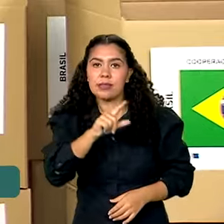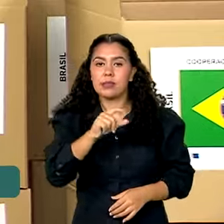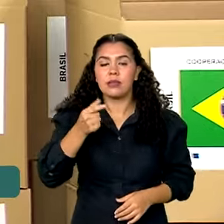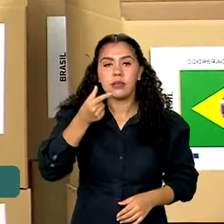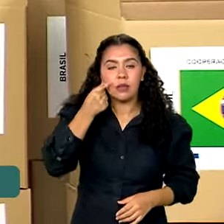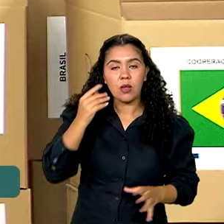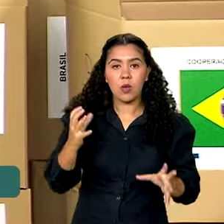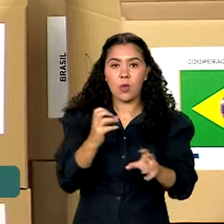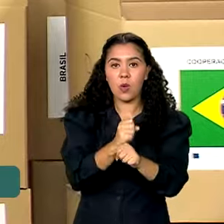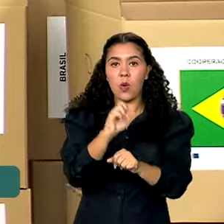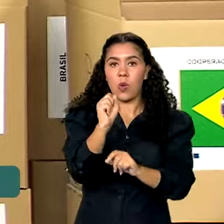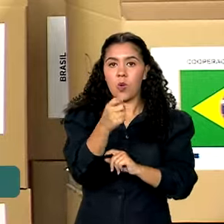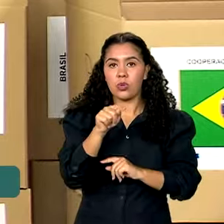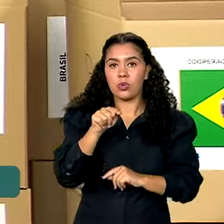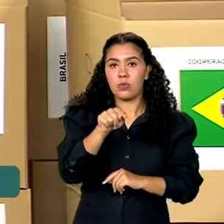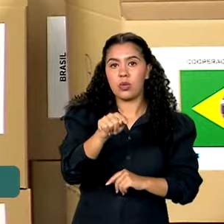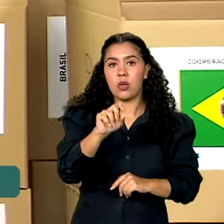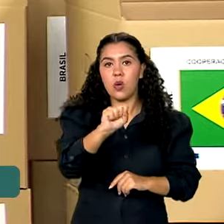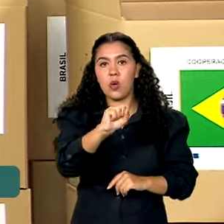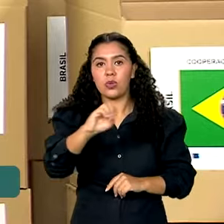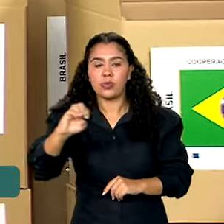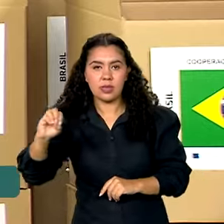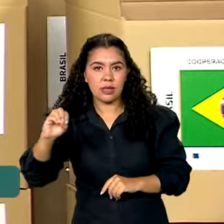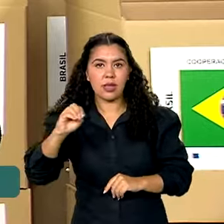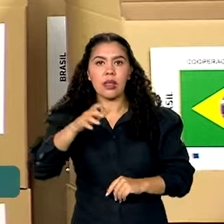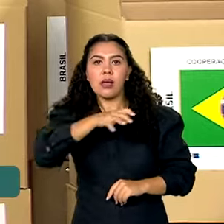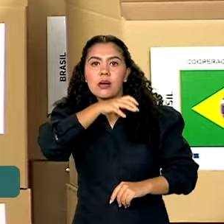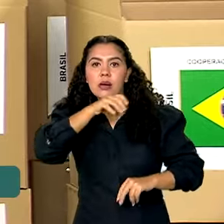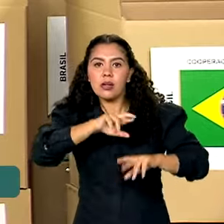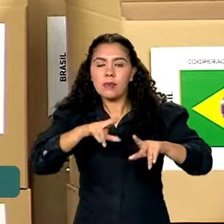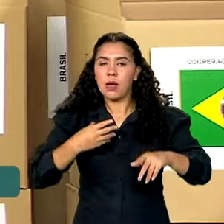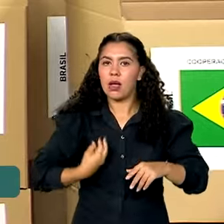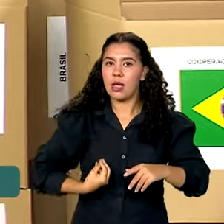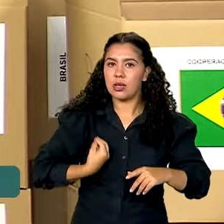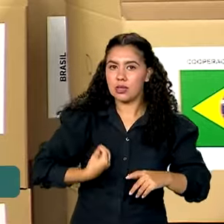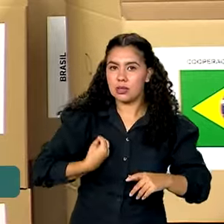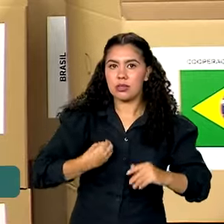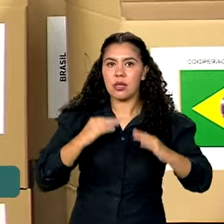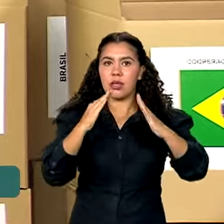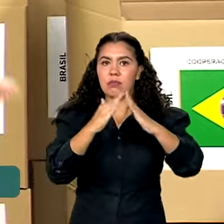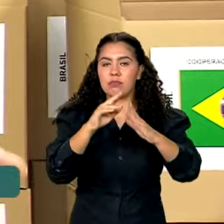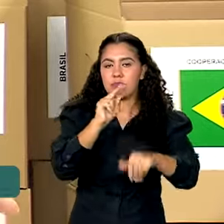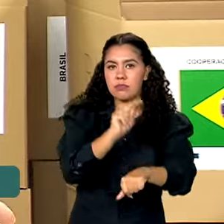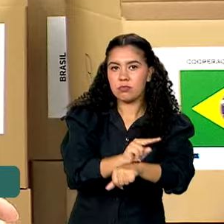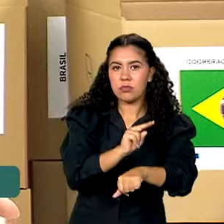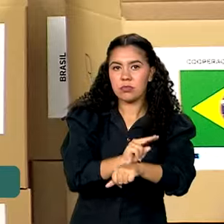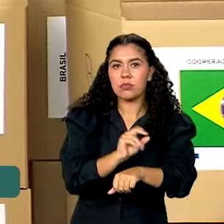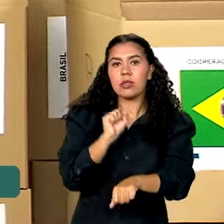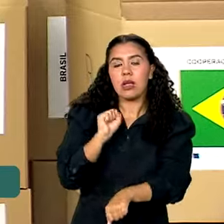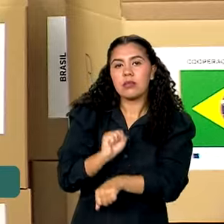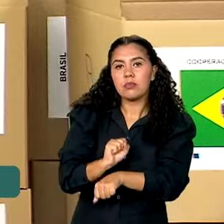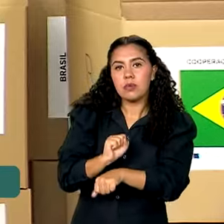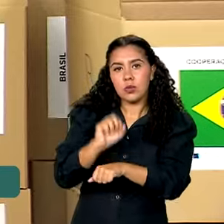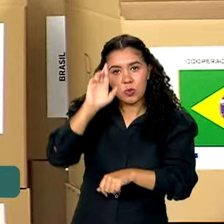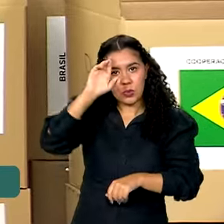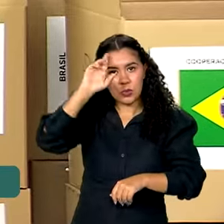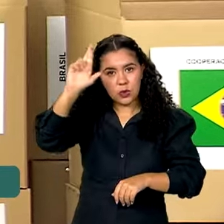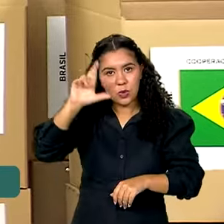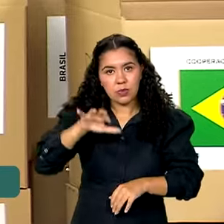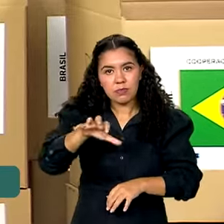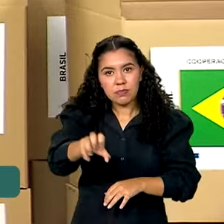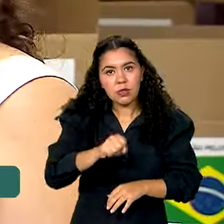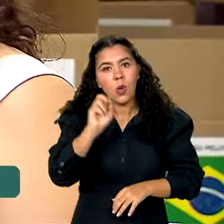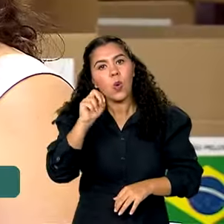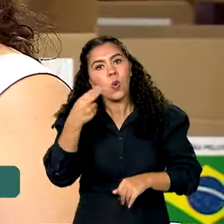.800 animais que estão em abrigos à espera de seus tutores ou que vão para adoção depois de